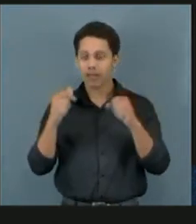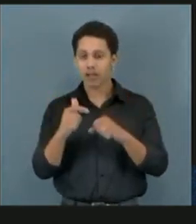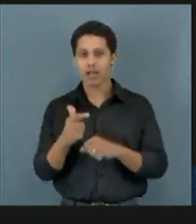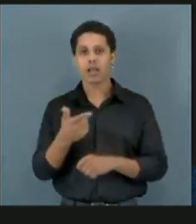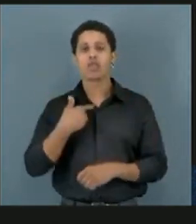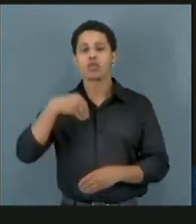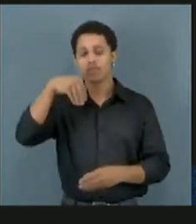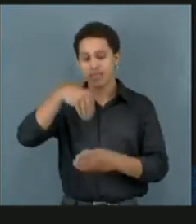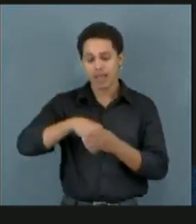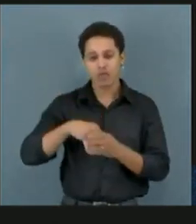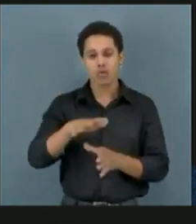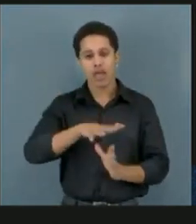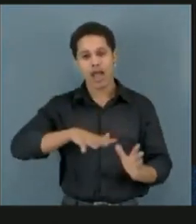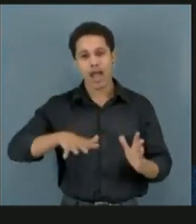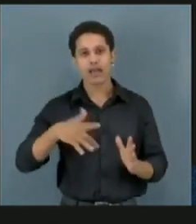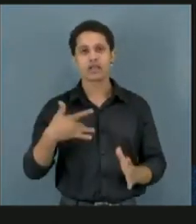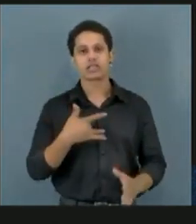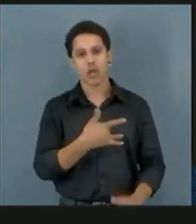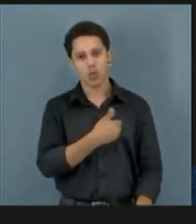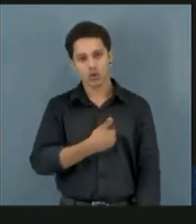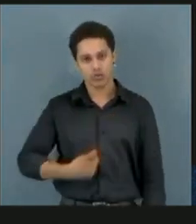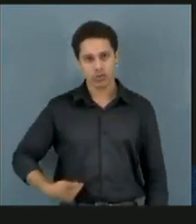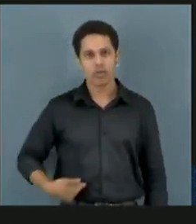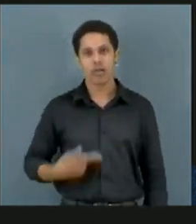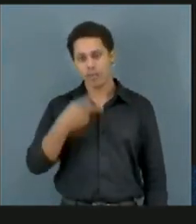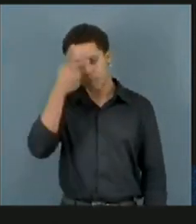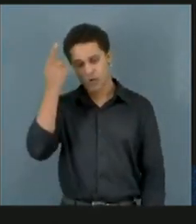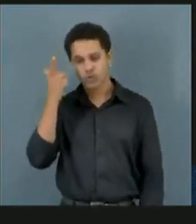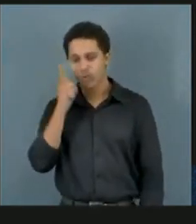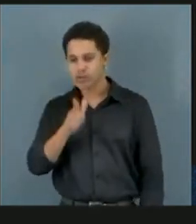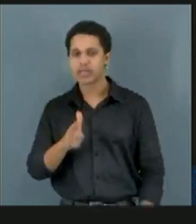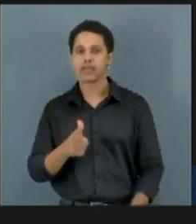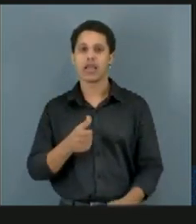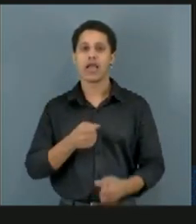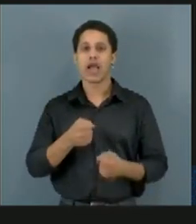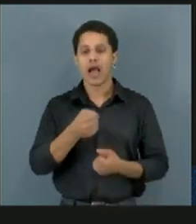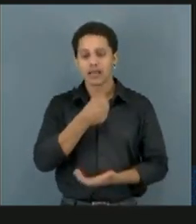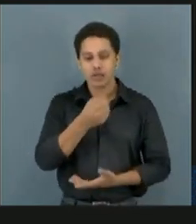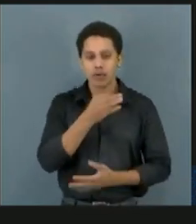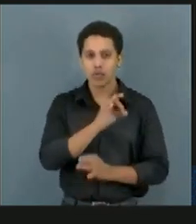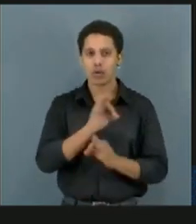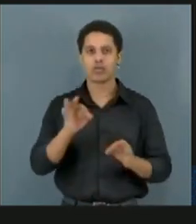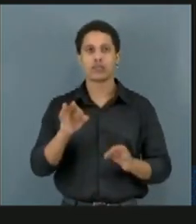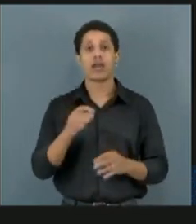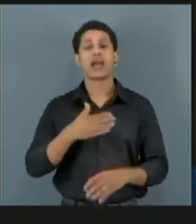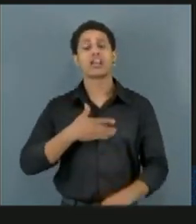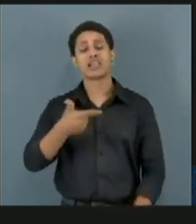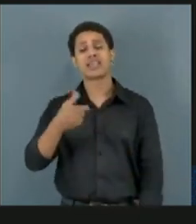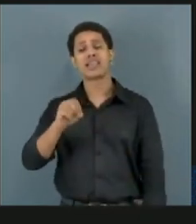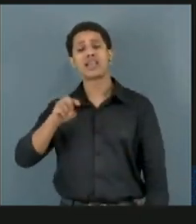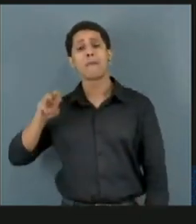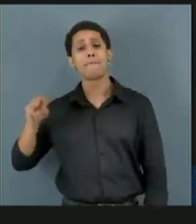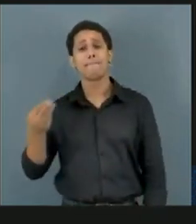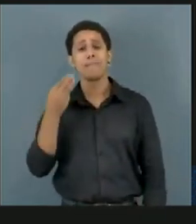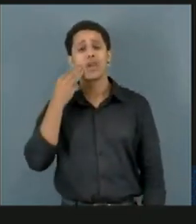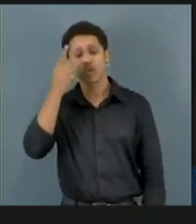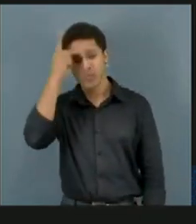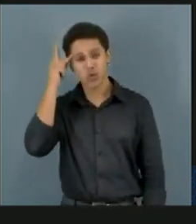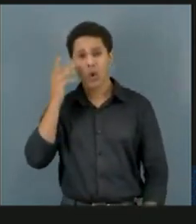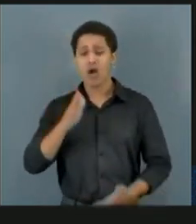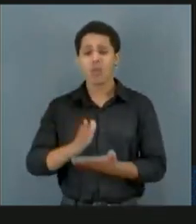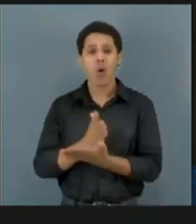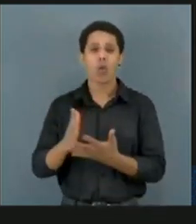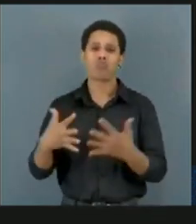adequado. Nós já estamos com cerca de 70 milhões de pessoas com algum tipo de transtorno mental no Brasil.